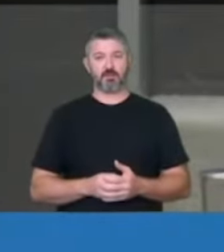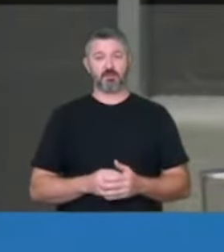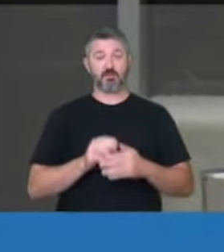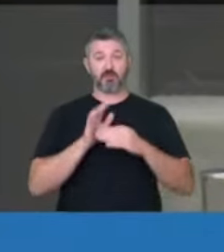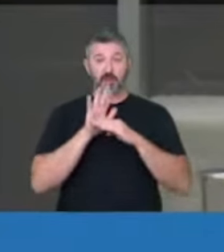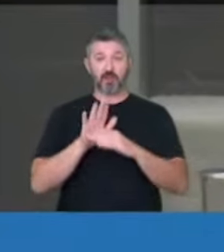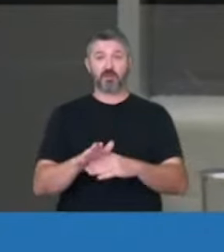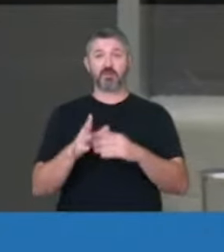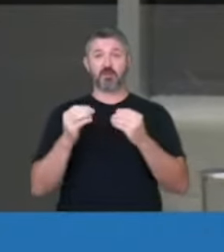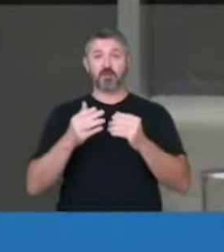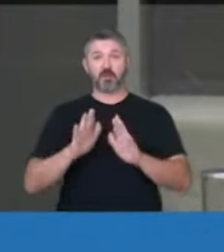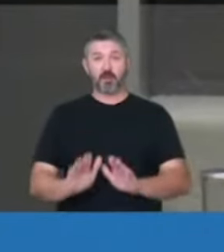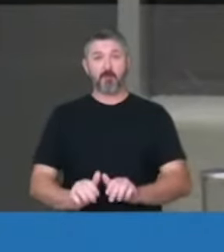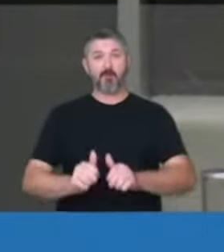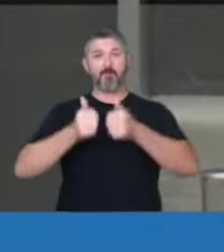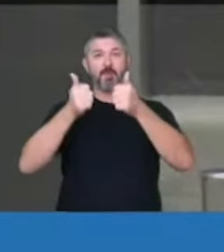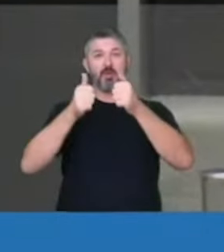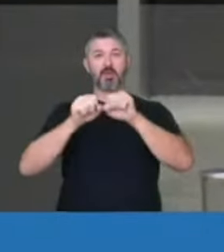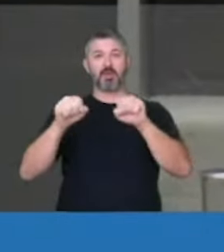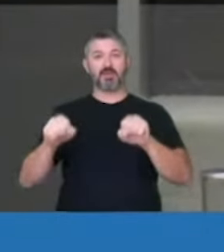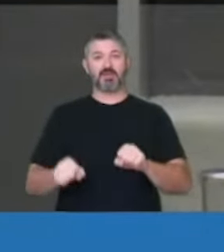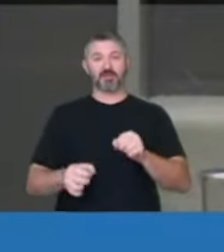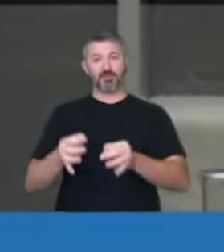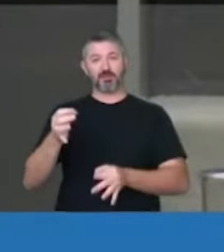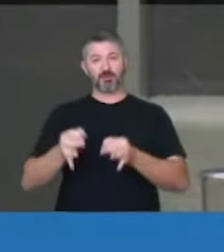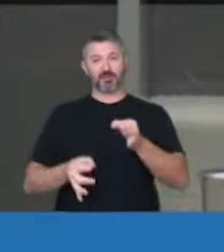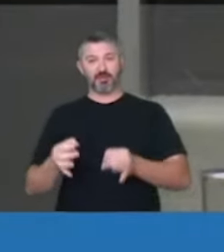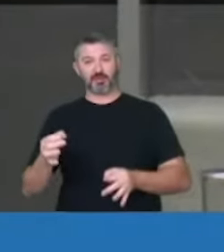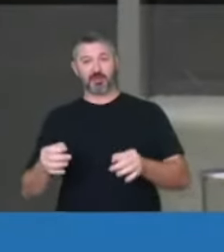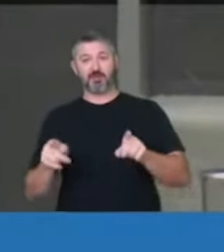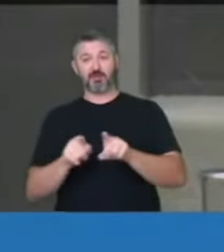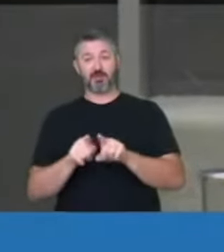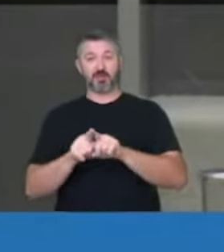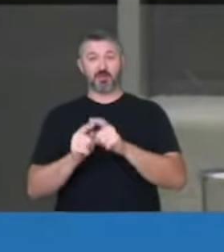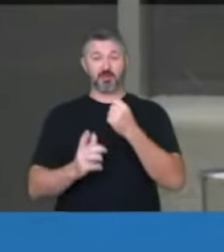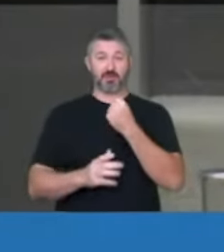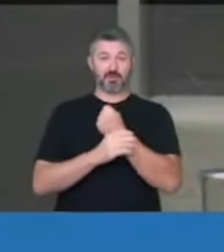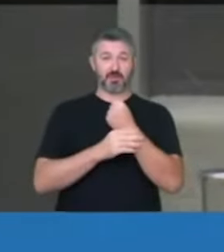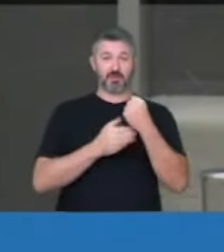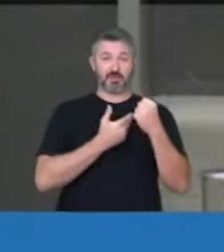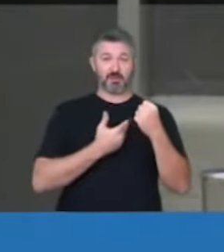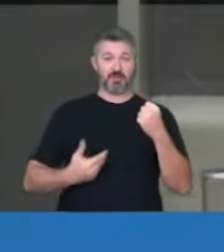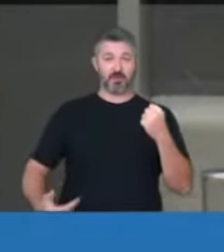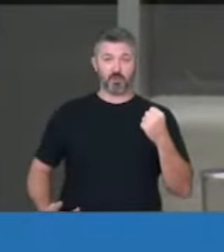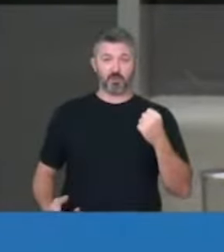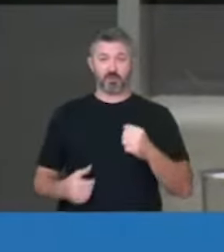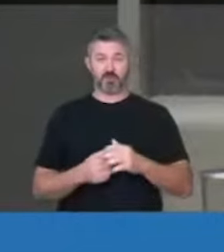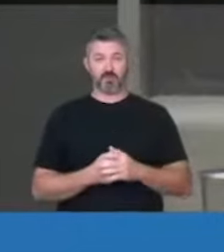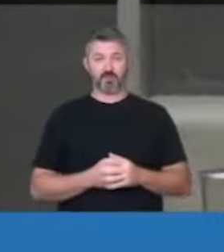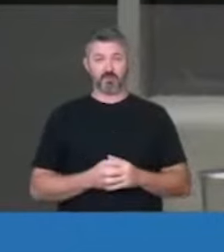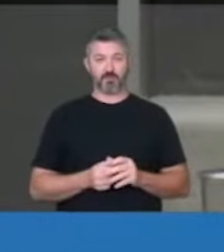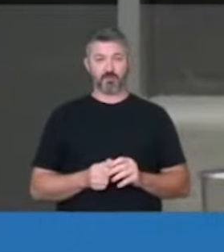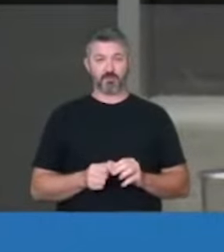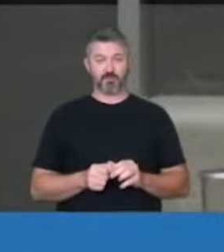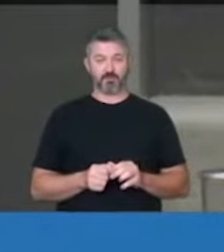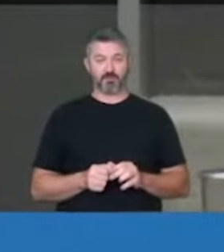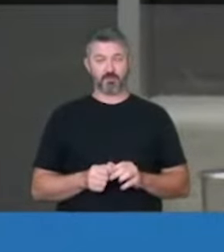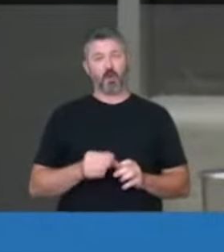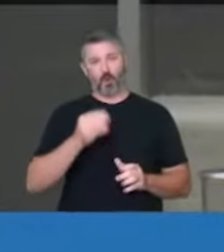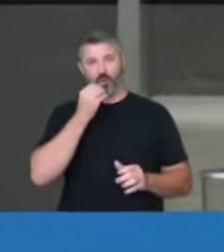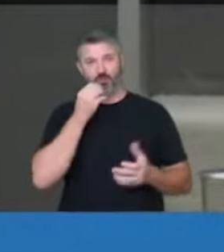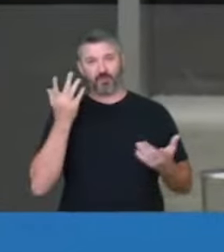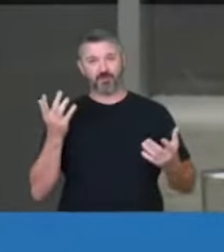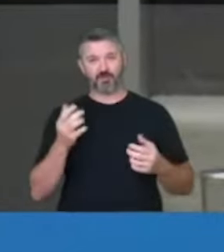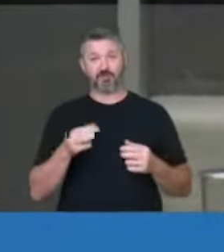para o aperfeiçoamento do sistema de justiça e da segurança pública. Claro, sempre